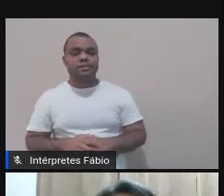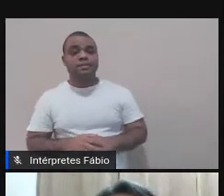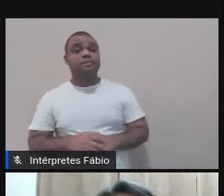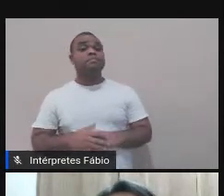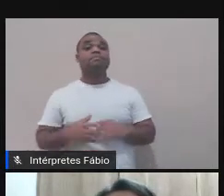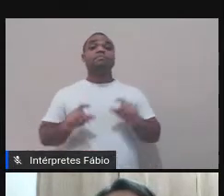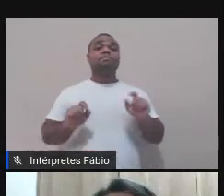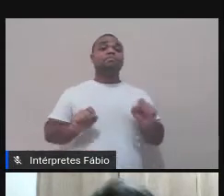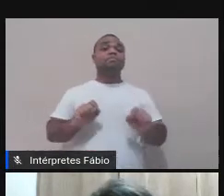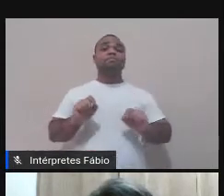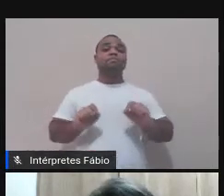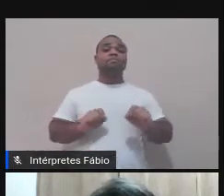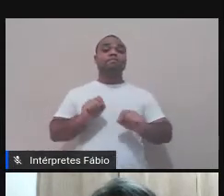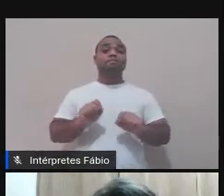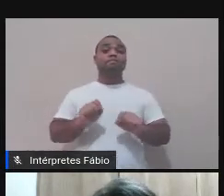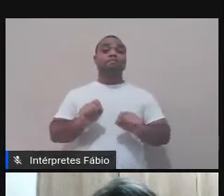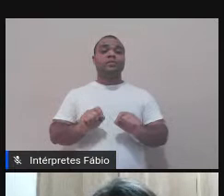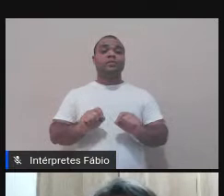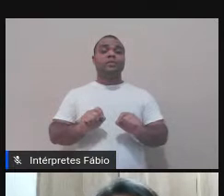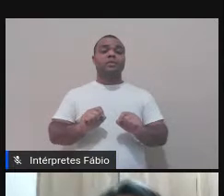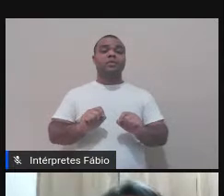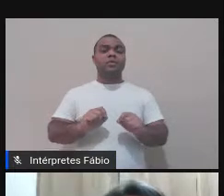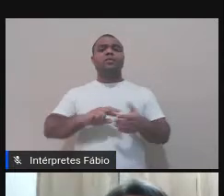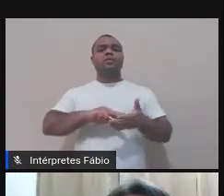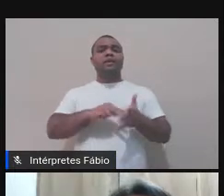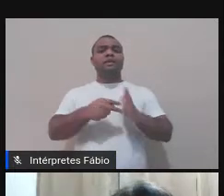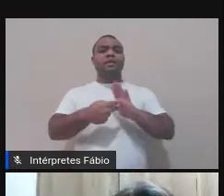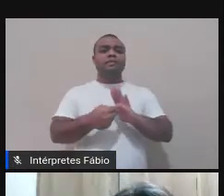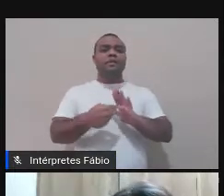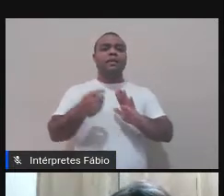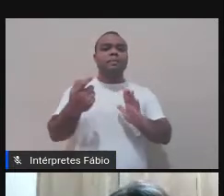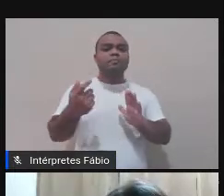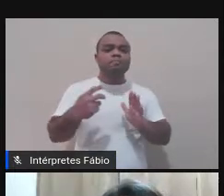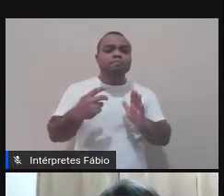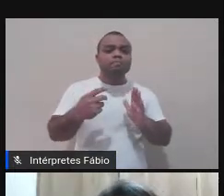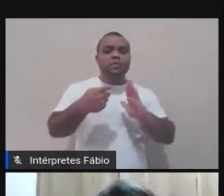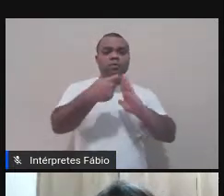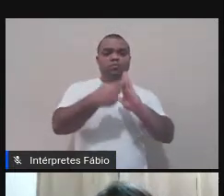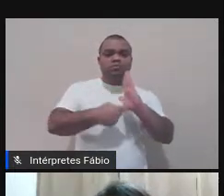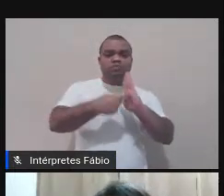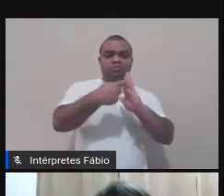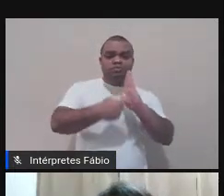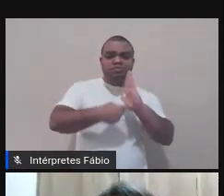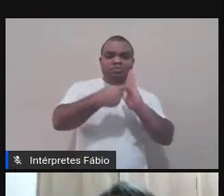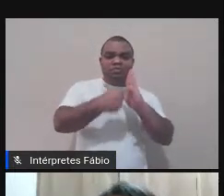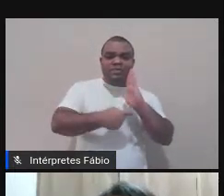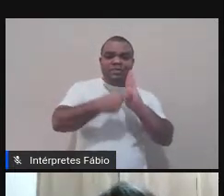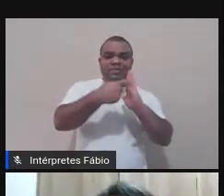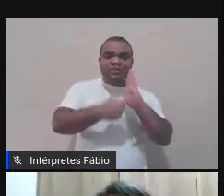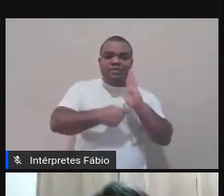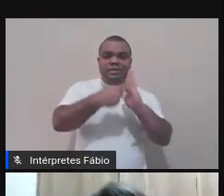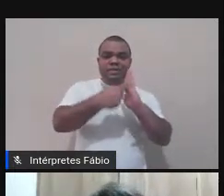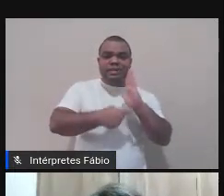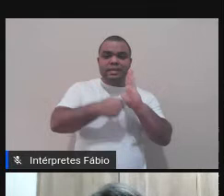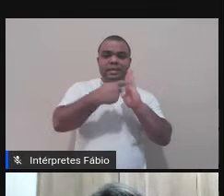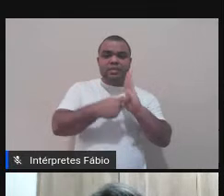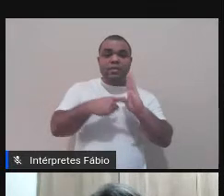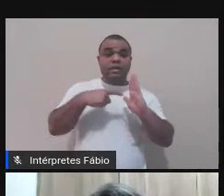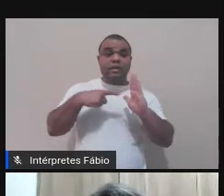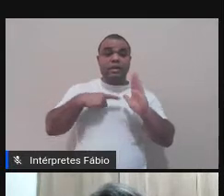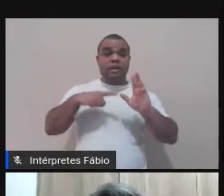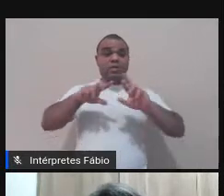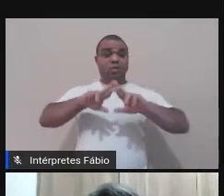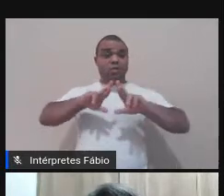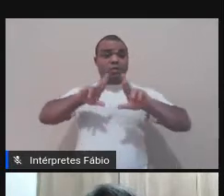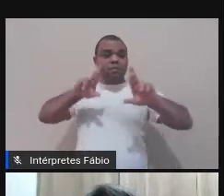da nomenclatura texto. E uma abordagem, uma diferença que temos numa